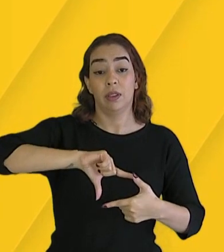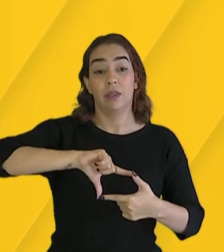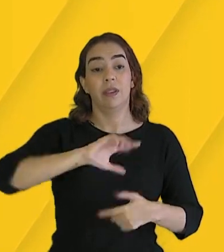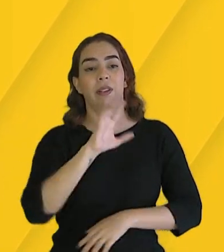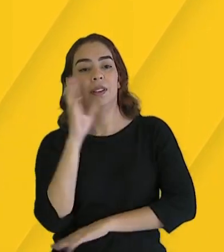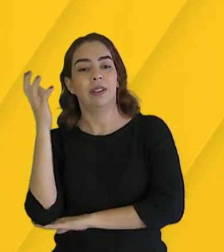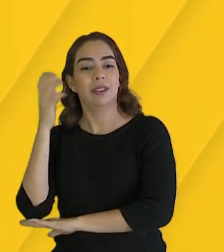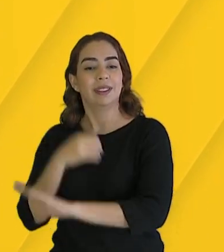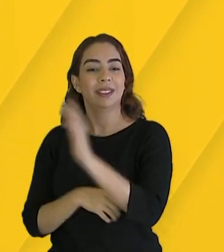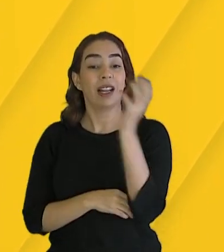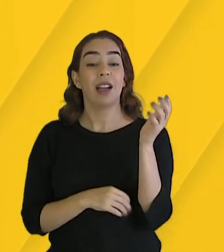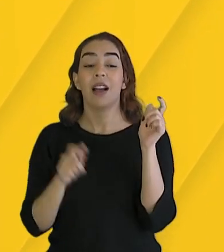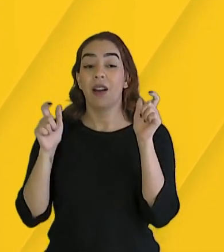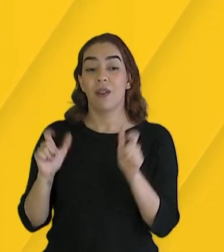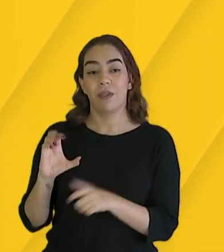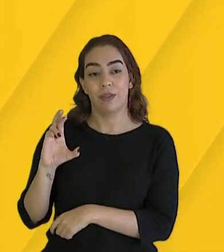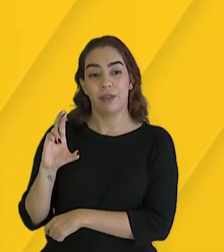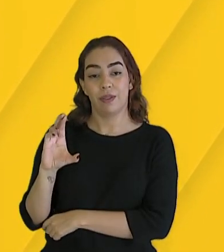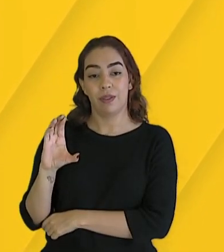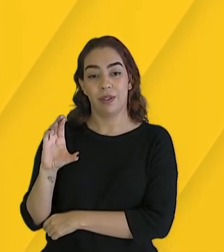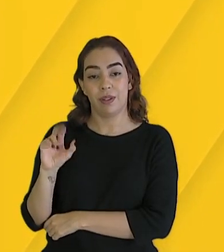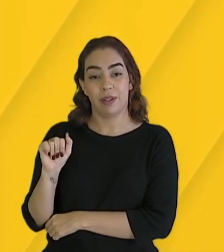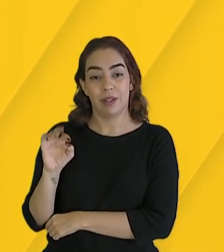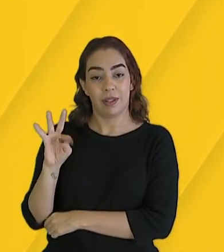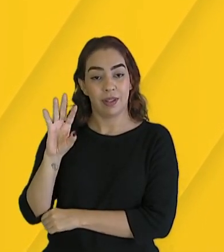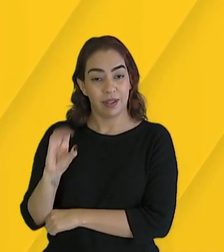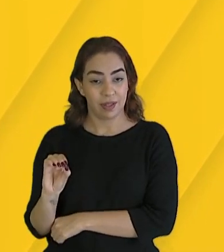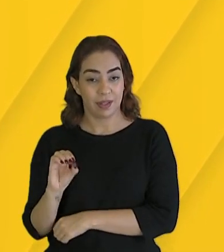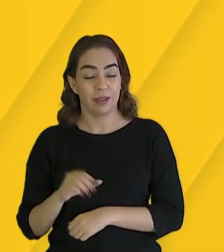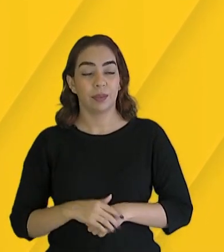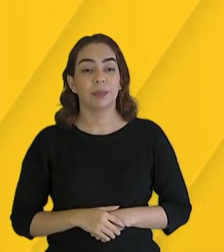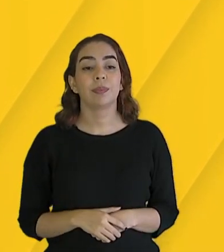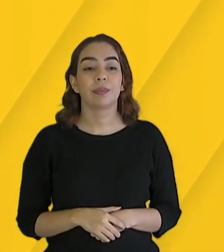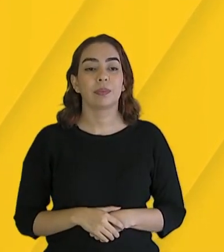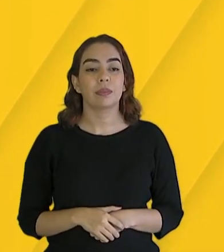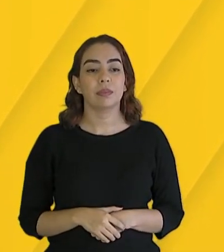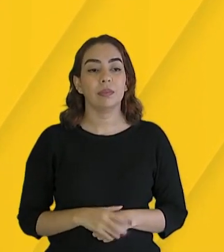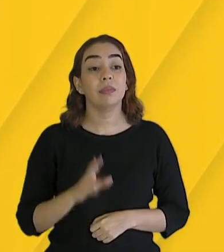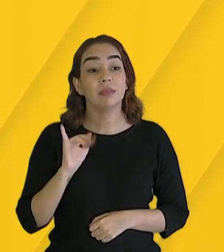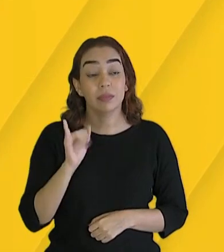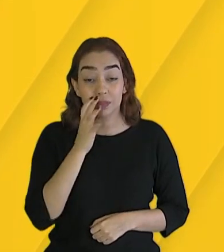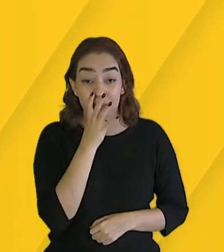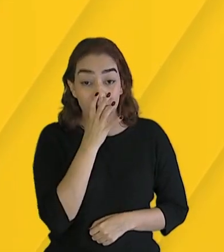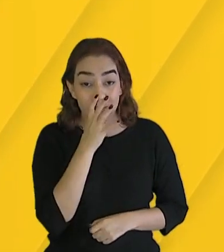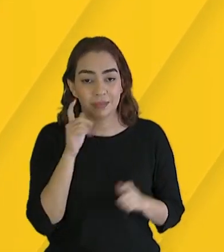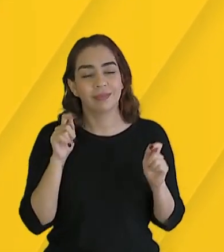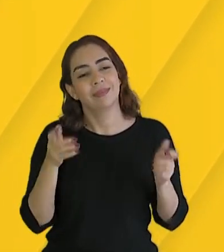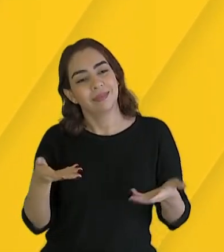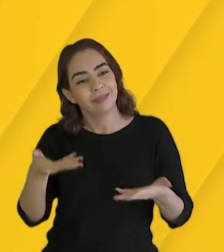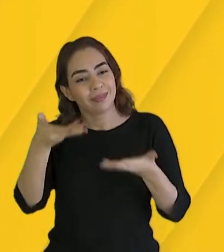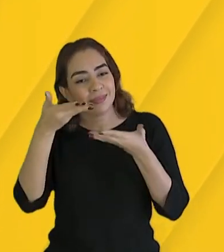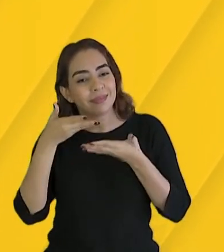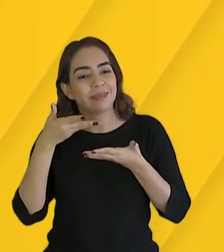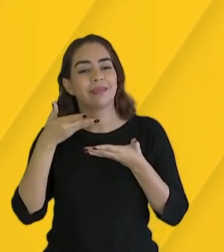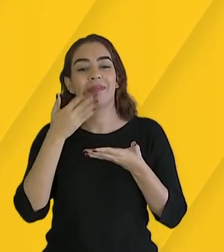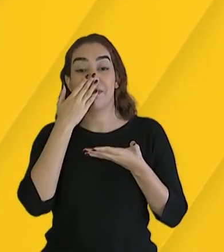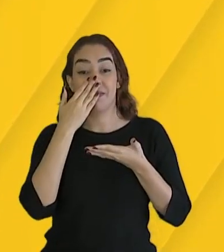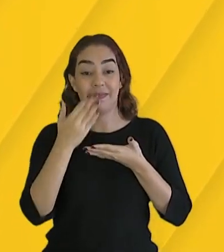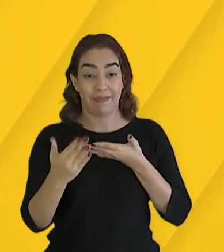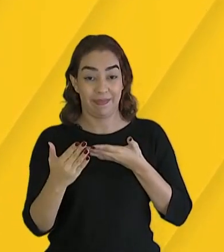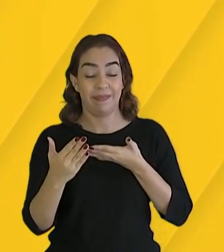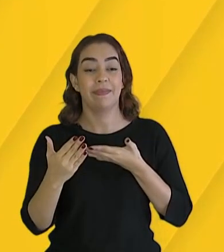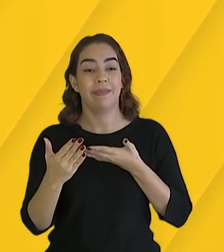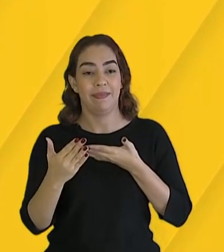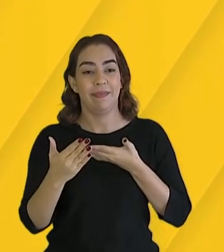domingo lá no Crato, em mais uma edição do Concertos para a Chapada. Para conferir, é só chegar em frente à Vila da Música, a